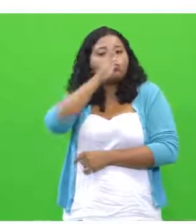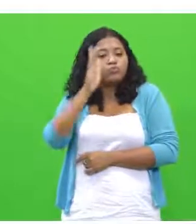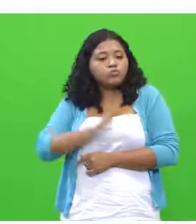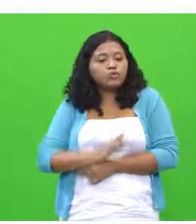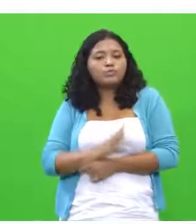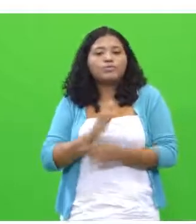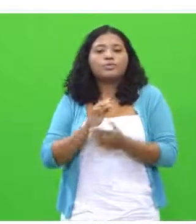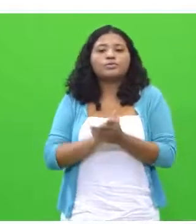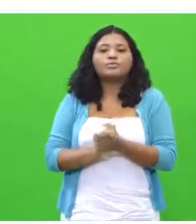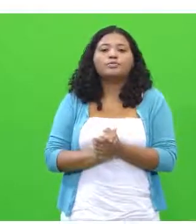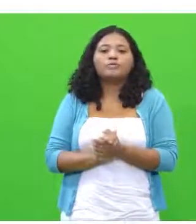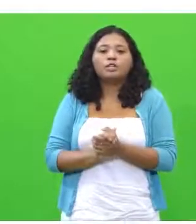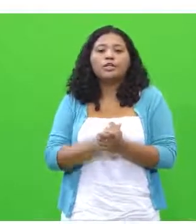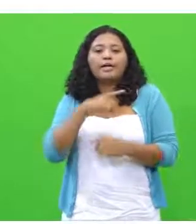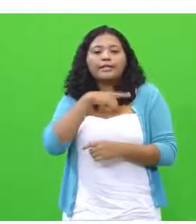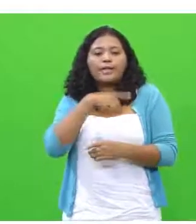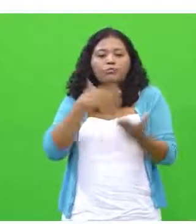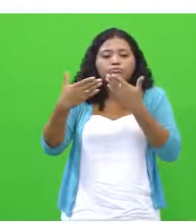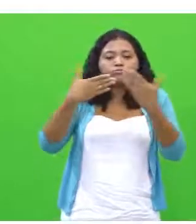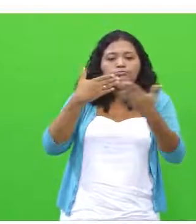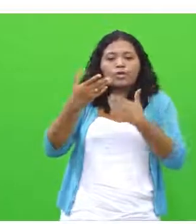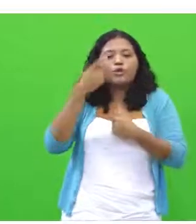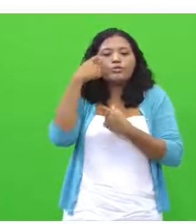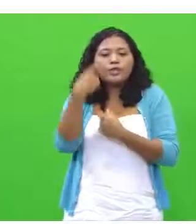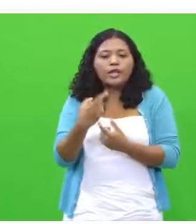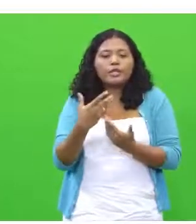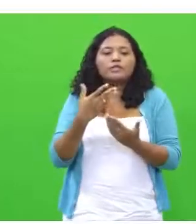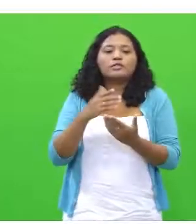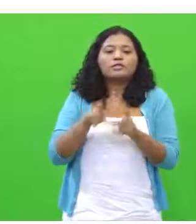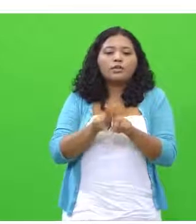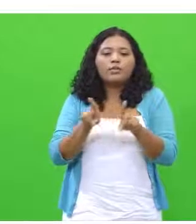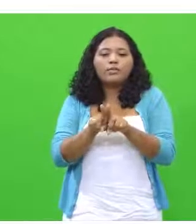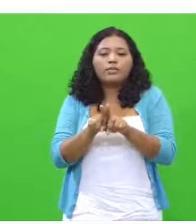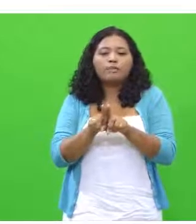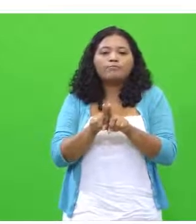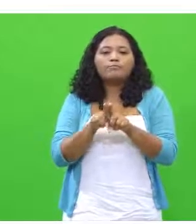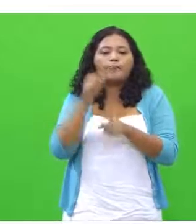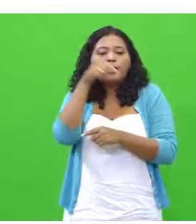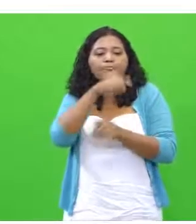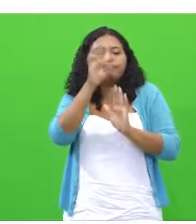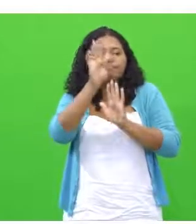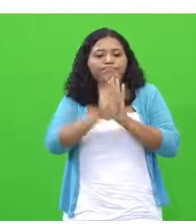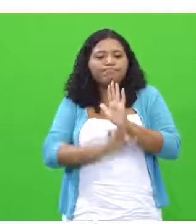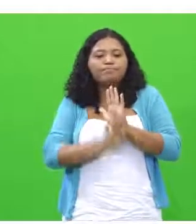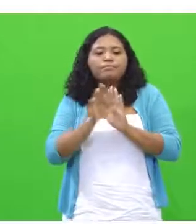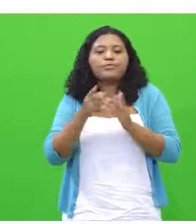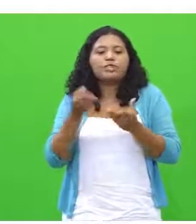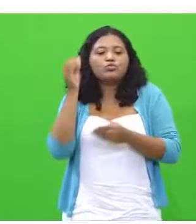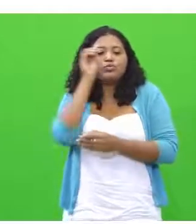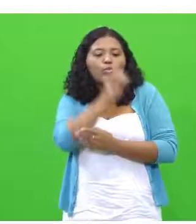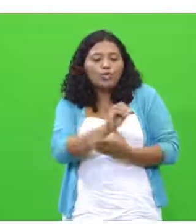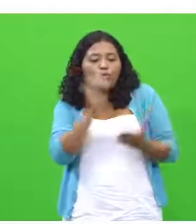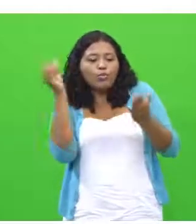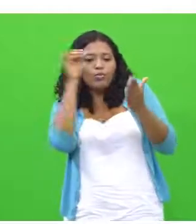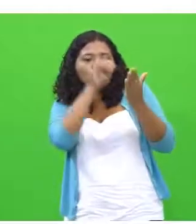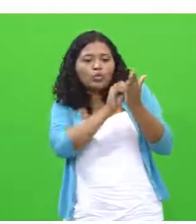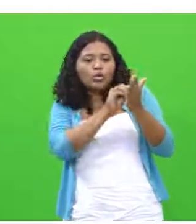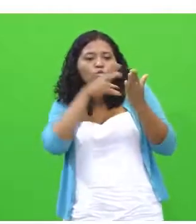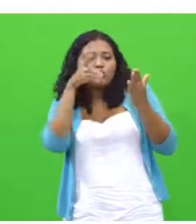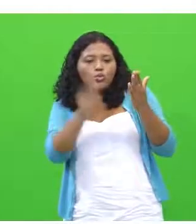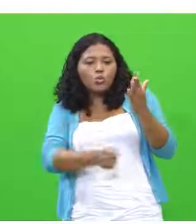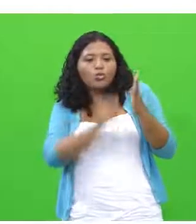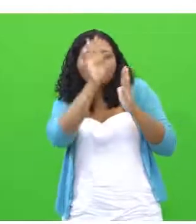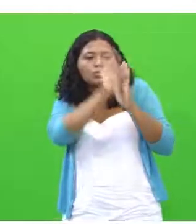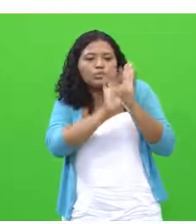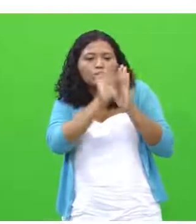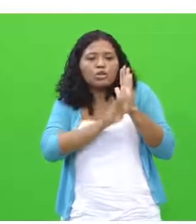que haverá um debate, haverá questionamento sobre interesses aí em jogo. Então, ele destacou tudo isso, ele não falou somente do